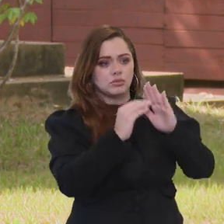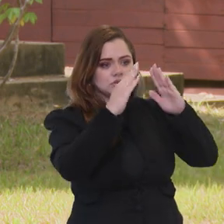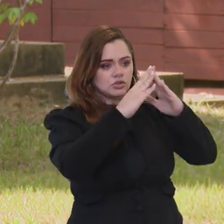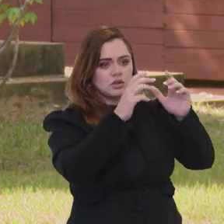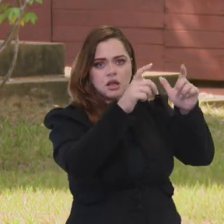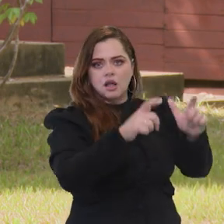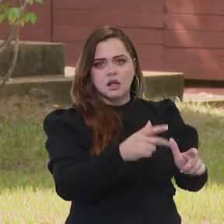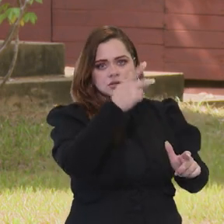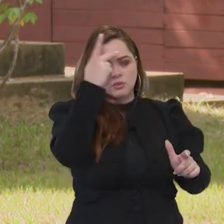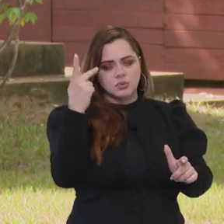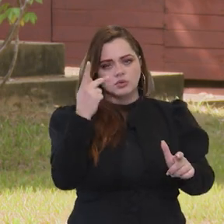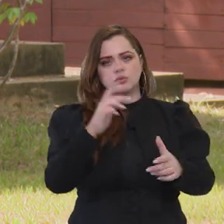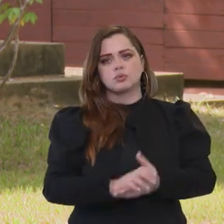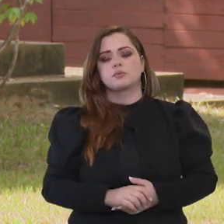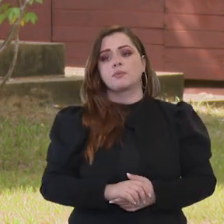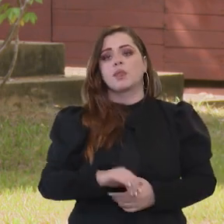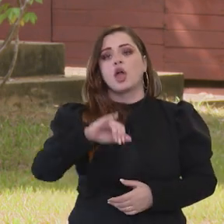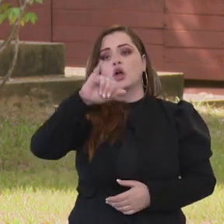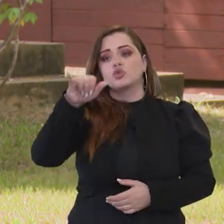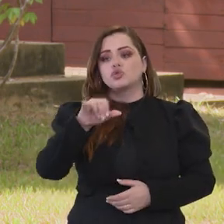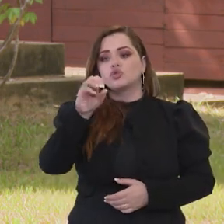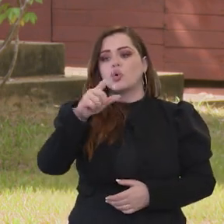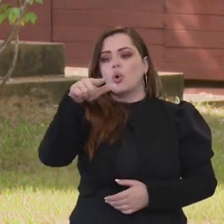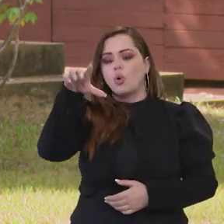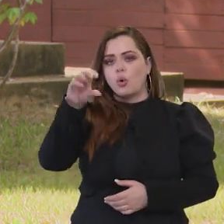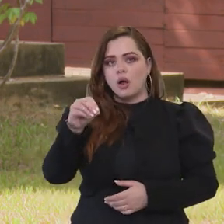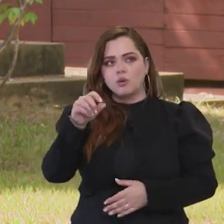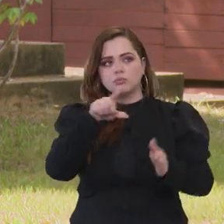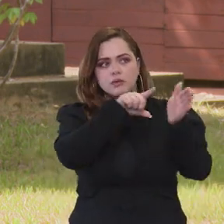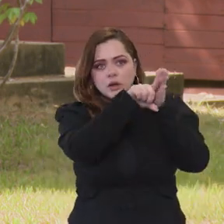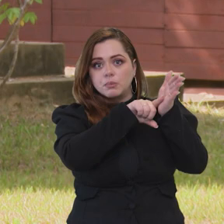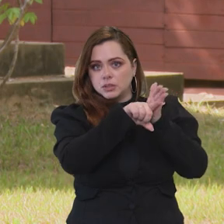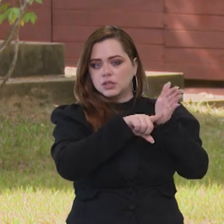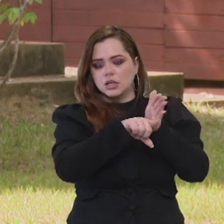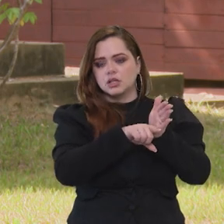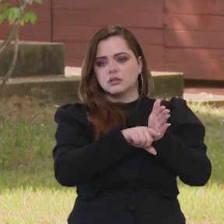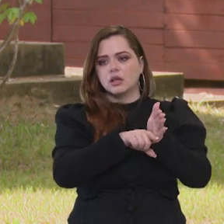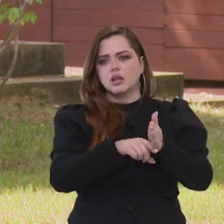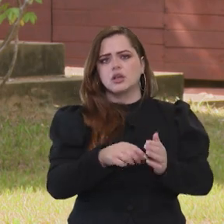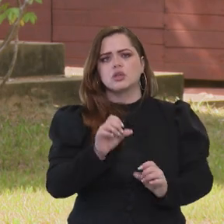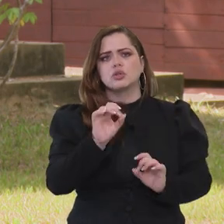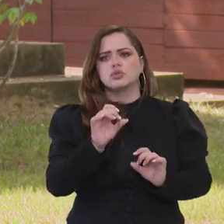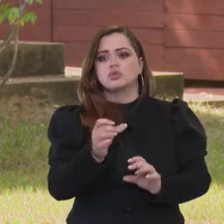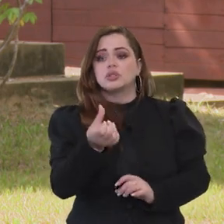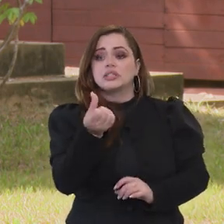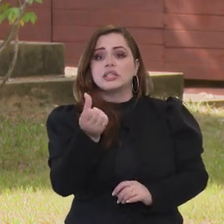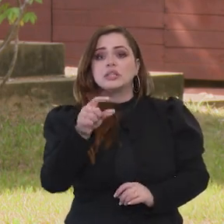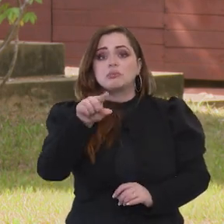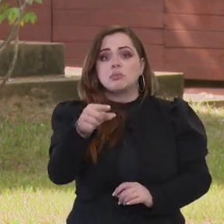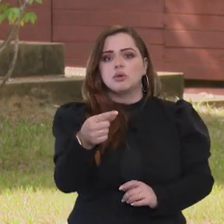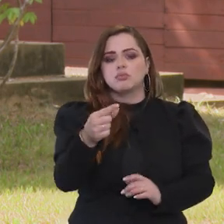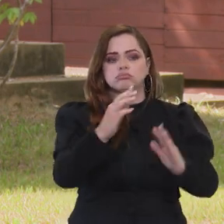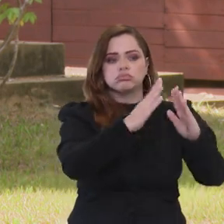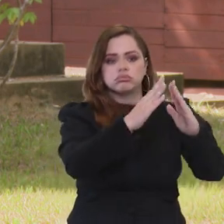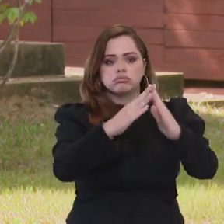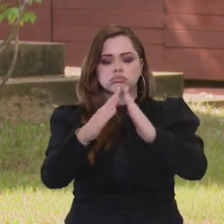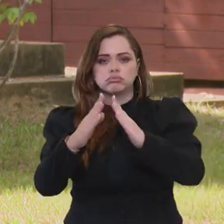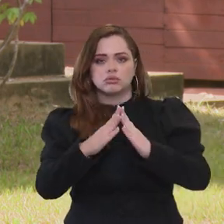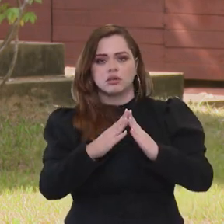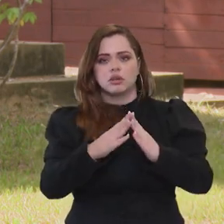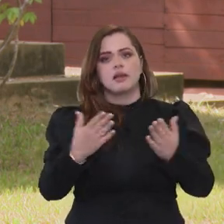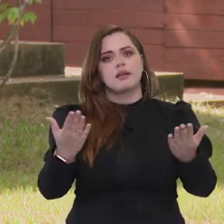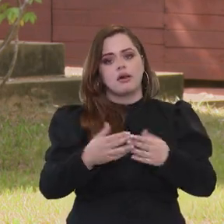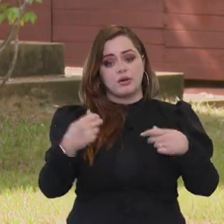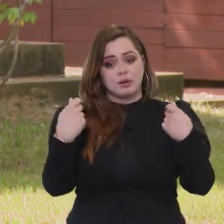déficit que, segundo a João Pinheiro, no ano de 2019, alcançava seis milhões de unidades habitacionais. Então, gente precisa, para fazer o